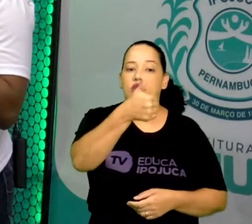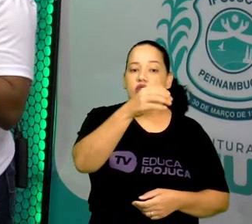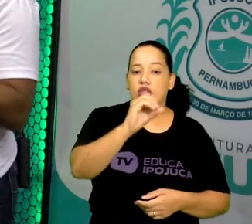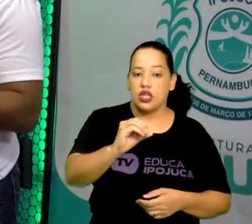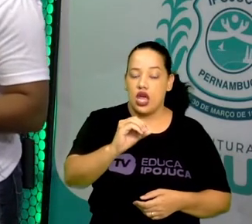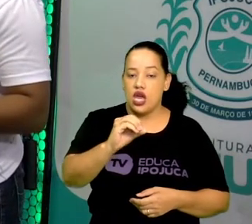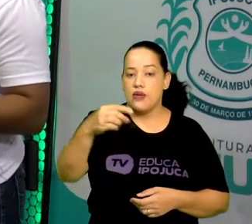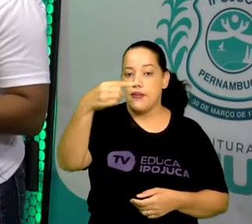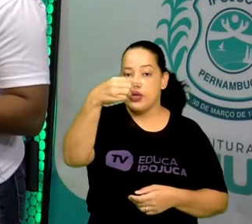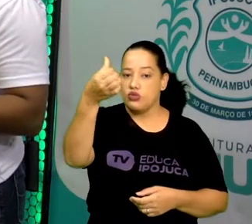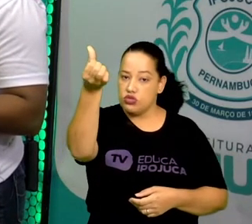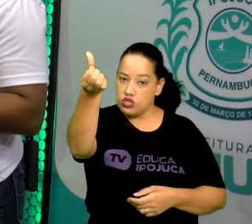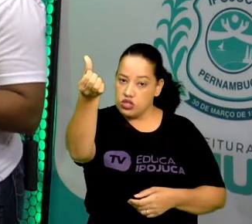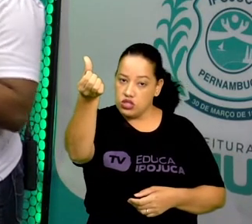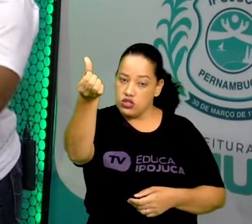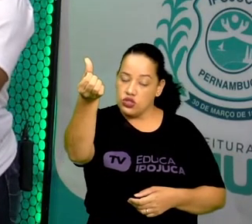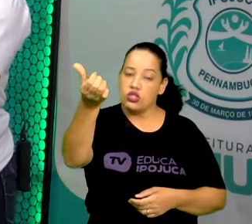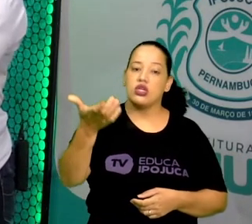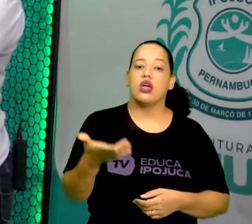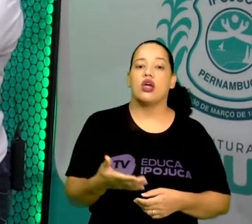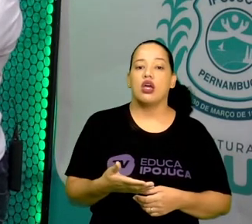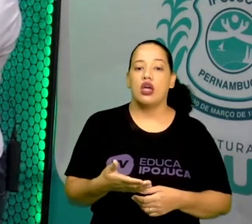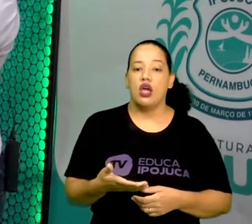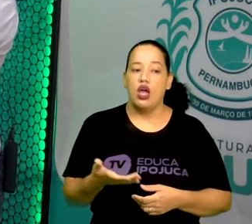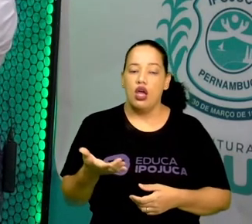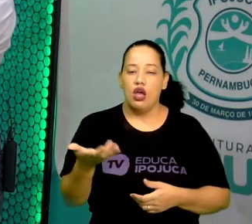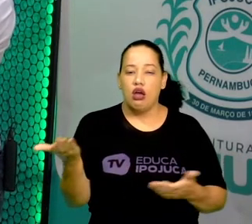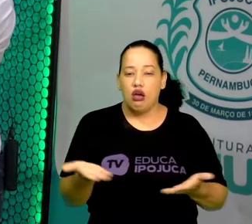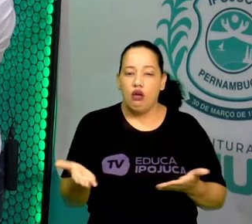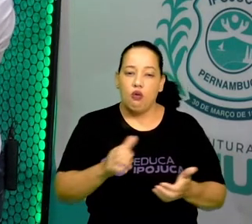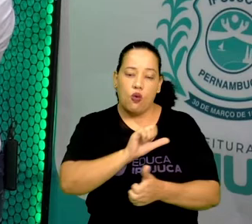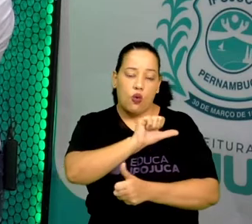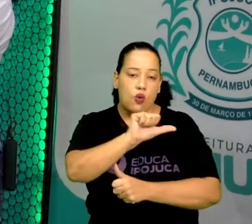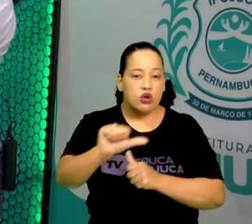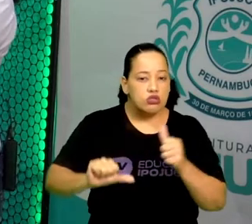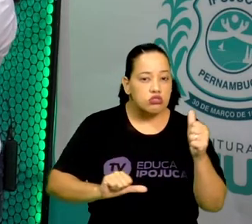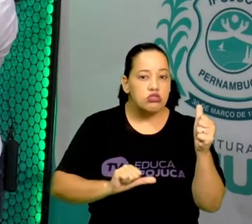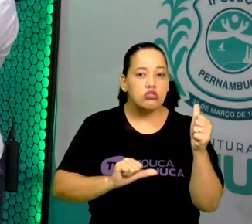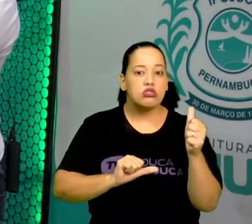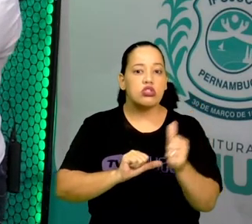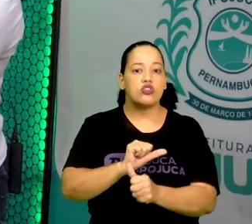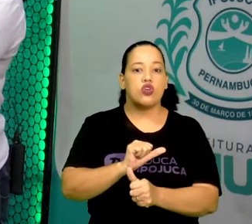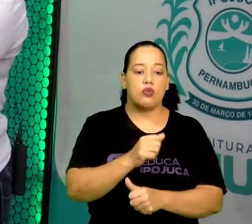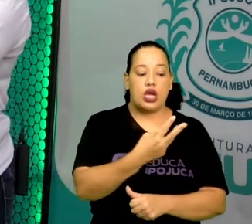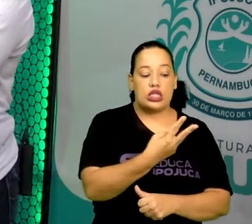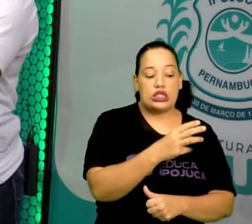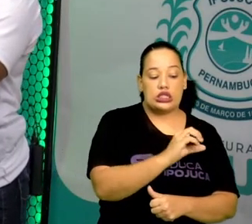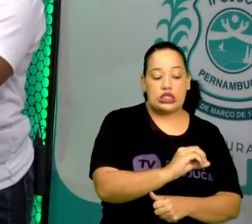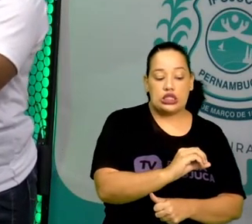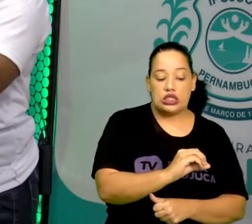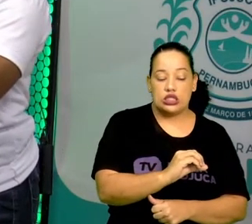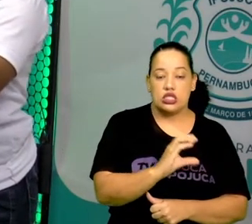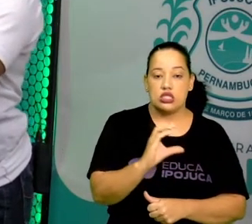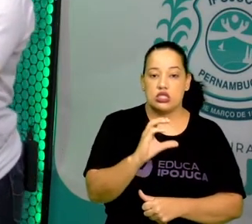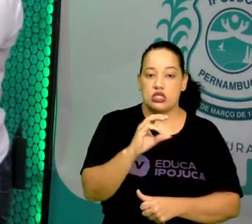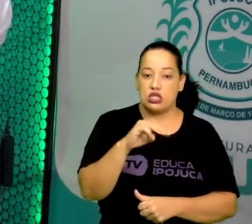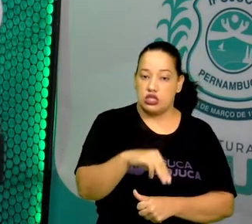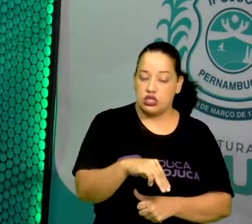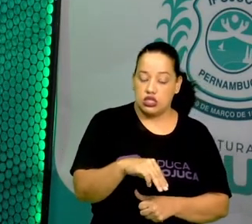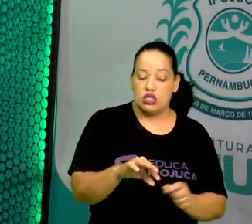elevado a menos 6. Eu quero agora transformar os 30 centímetros, que é 3 vezes 10 a menos 1,